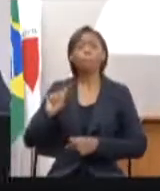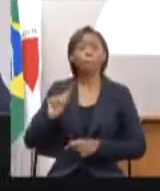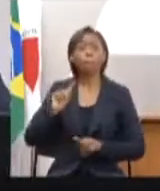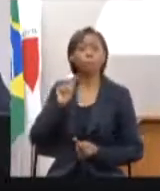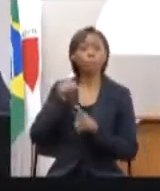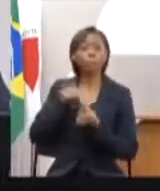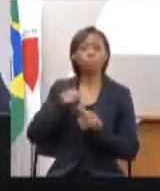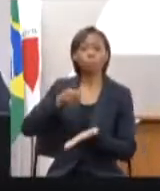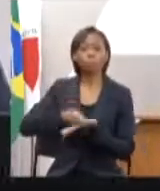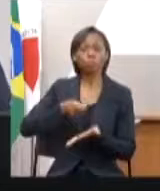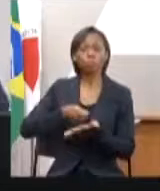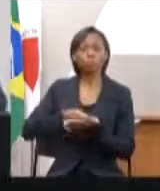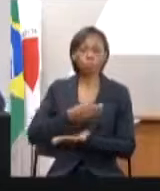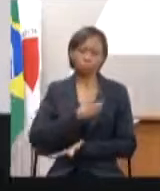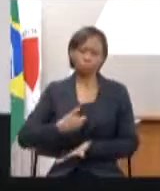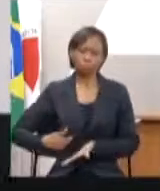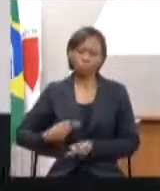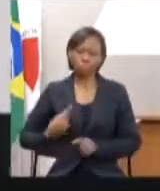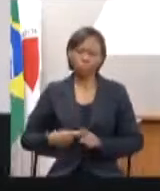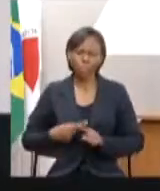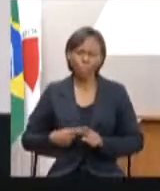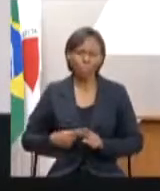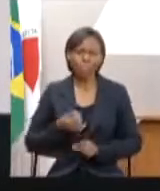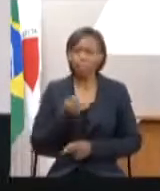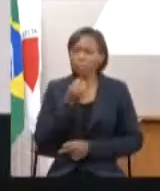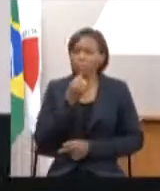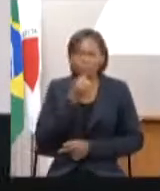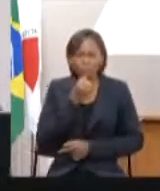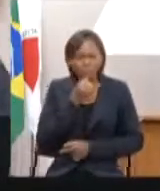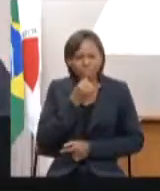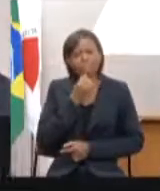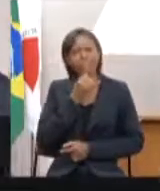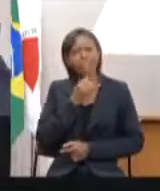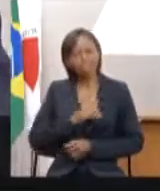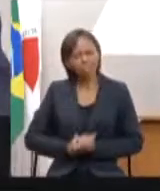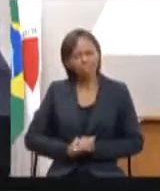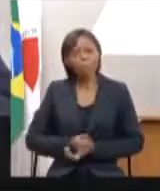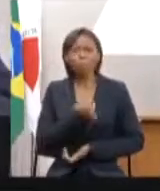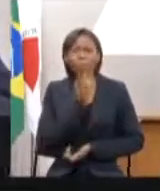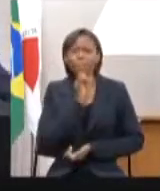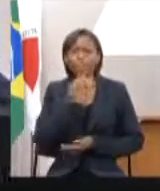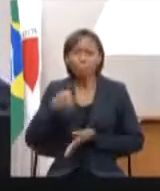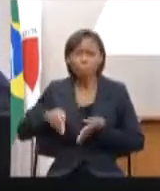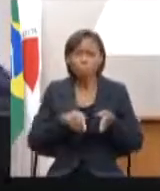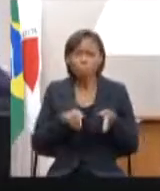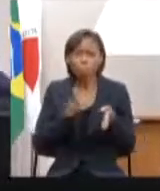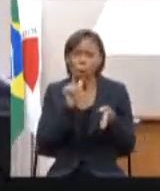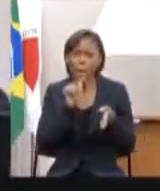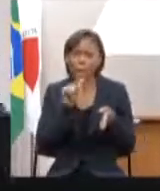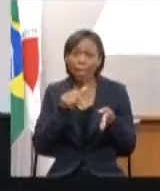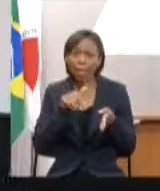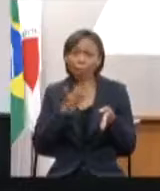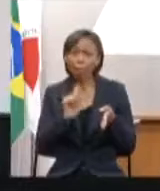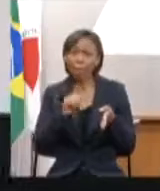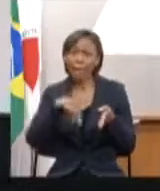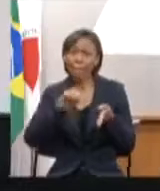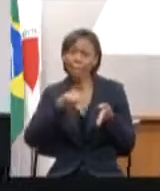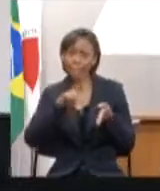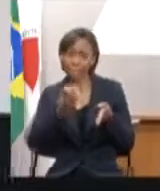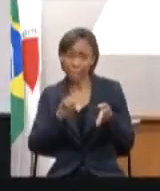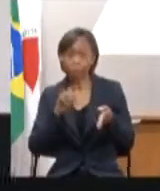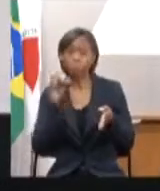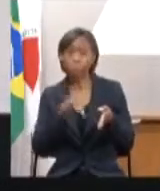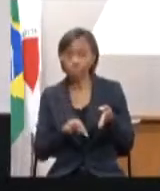olha é triste vigílio a gente vê eu vou dar o exemplo do Rio Fanado porque é uma turma que tem sido exemplo para o